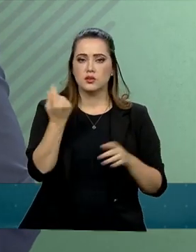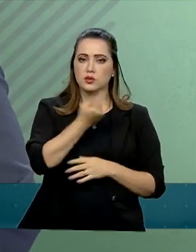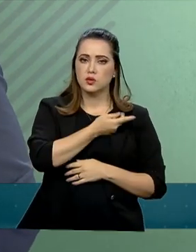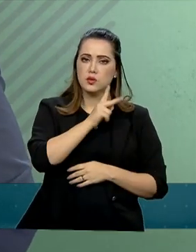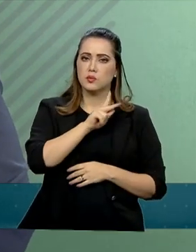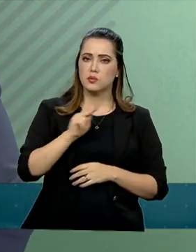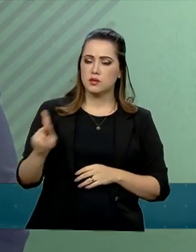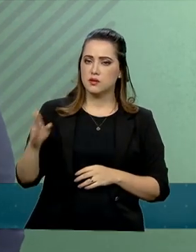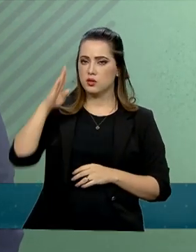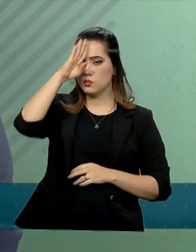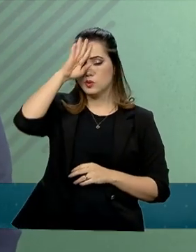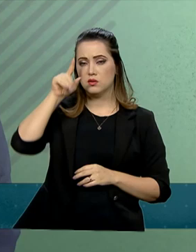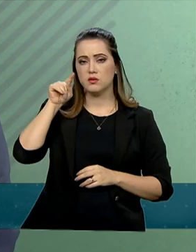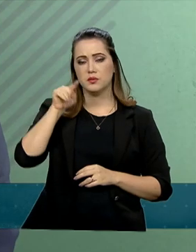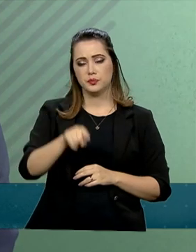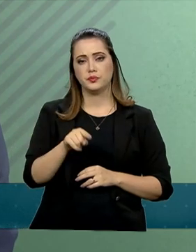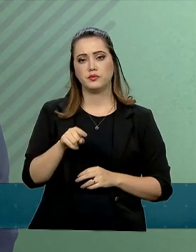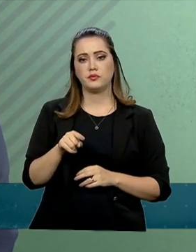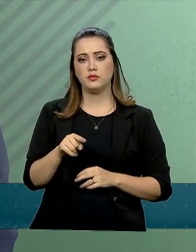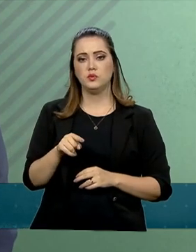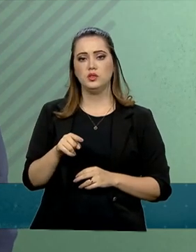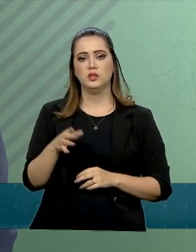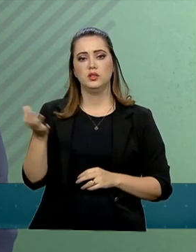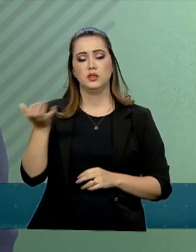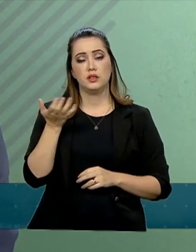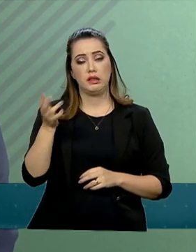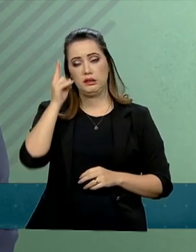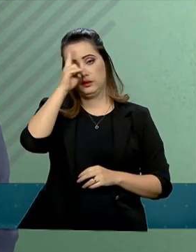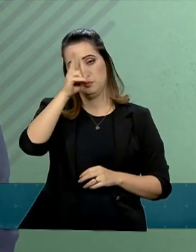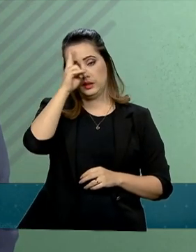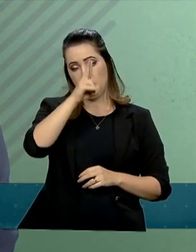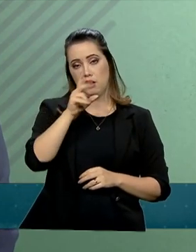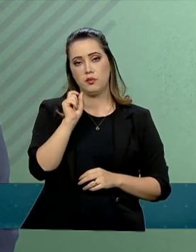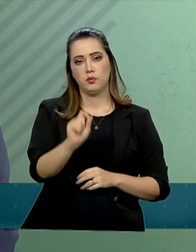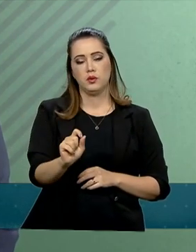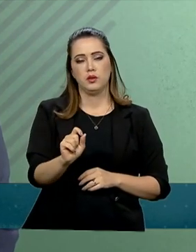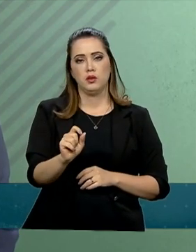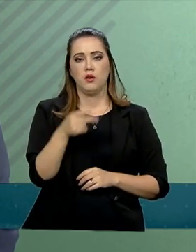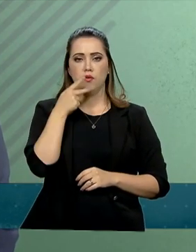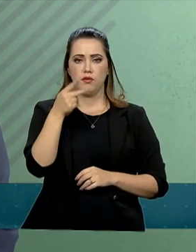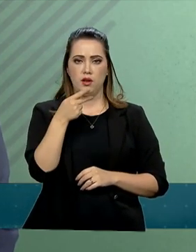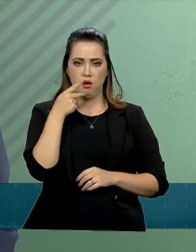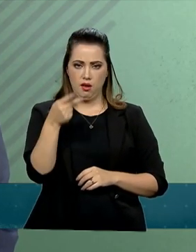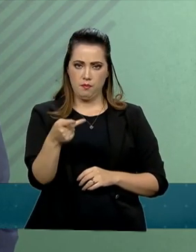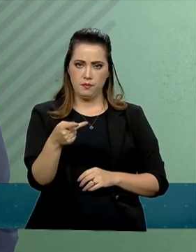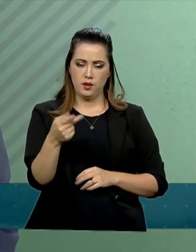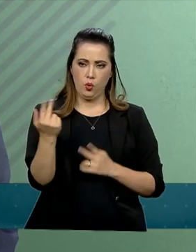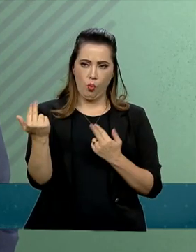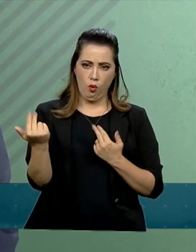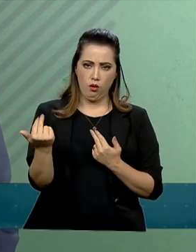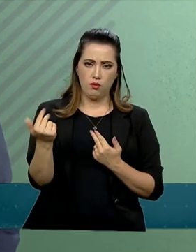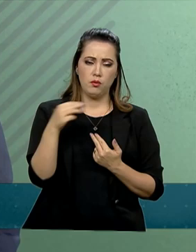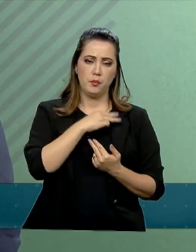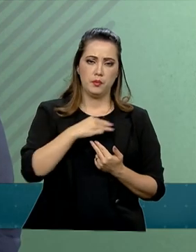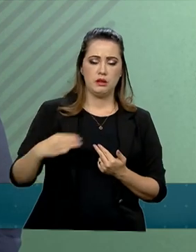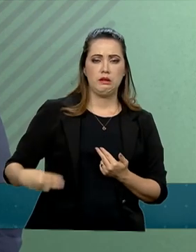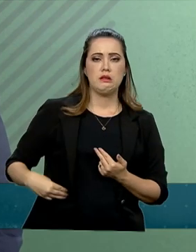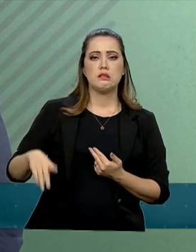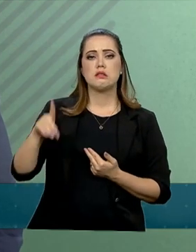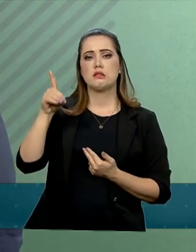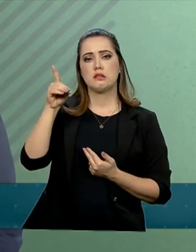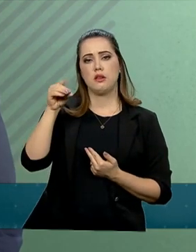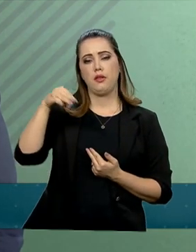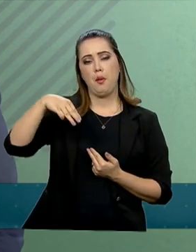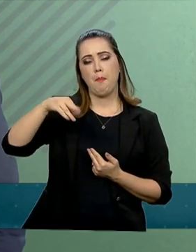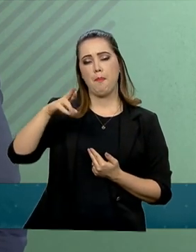presidente e ele gostaria de lembrar que, ao citá-la, fazendo referência à ministra Damares,